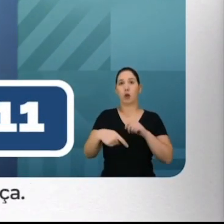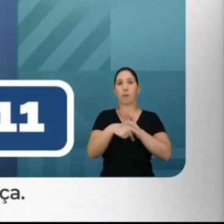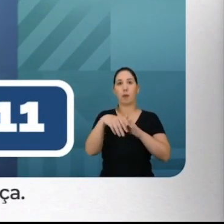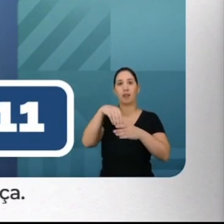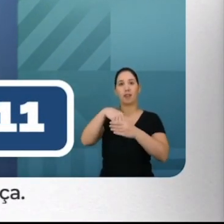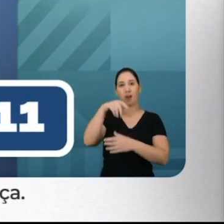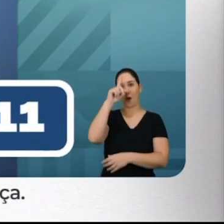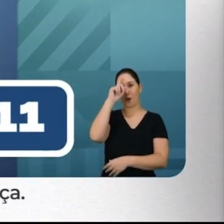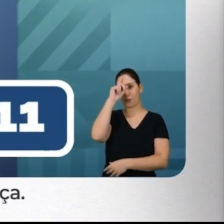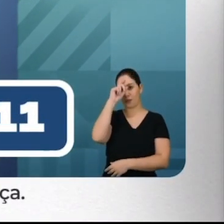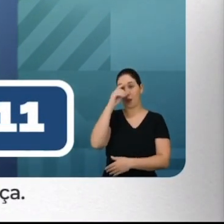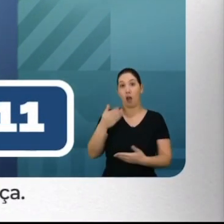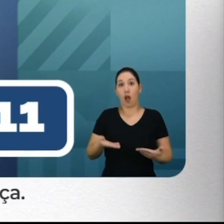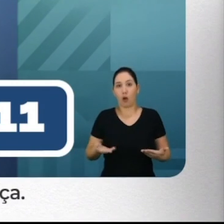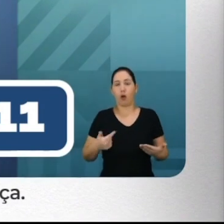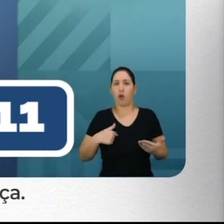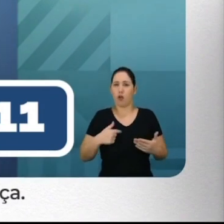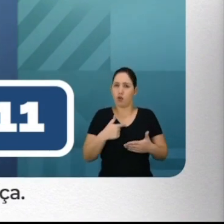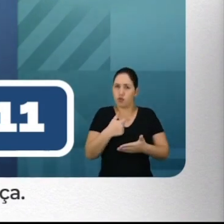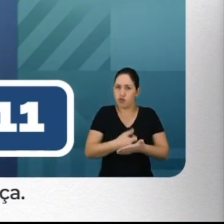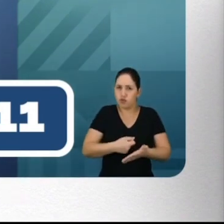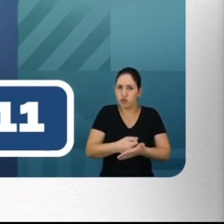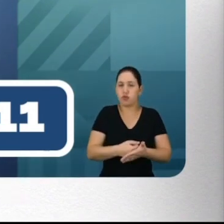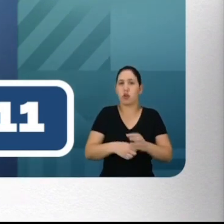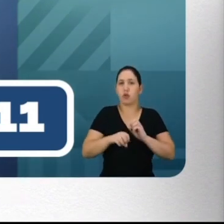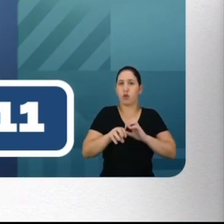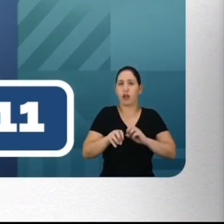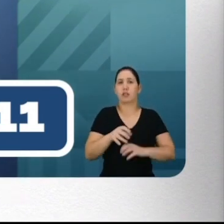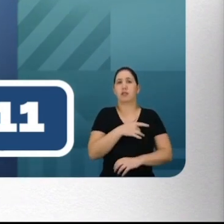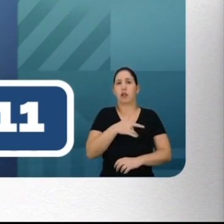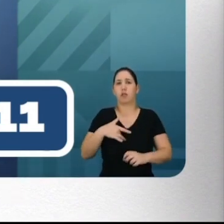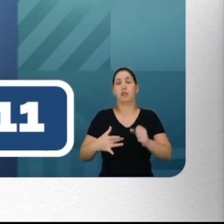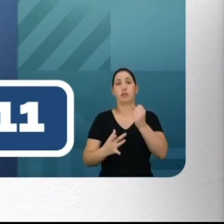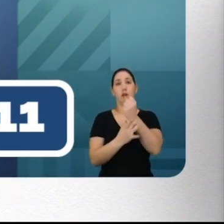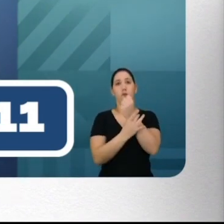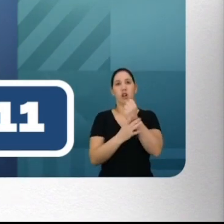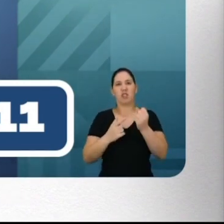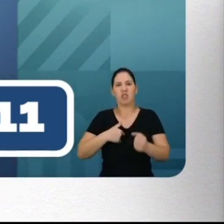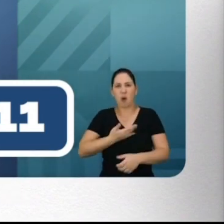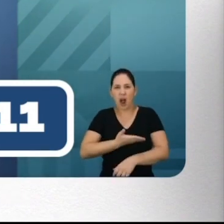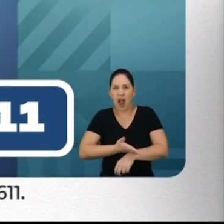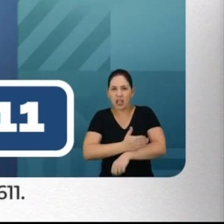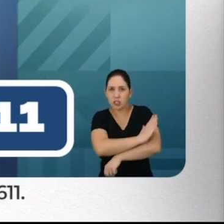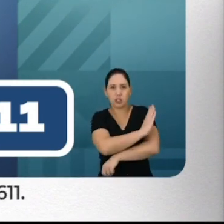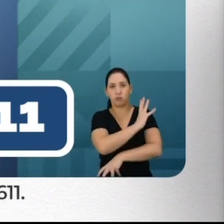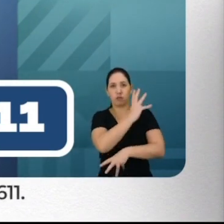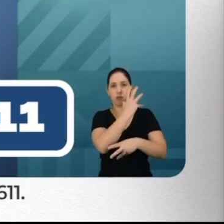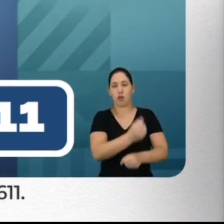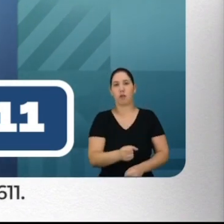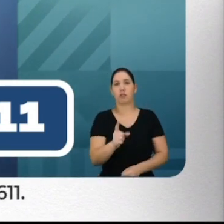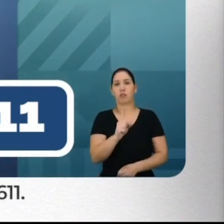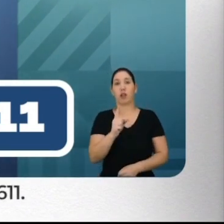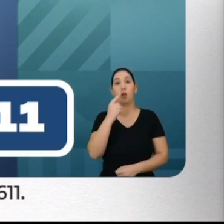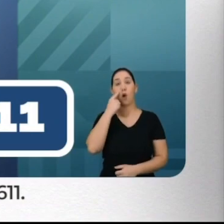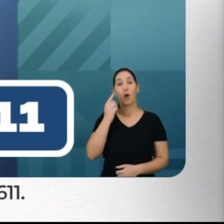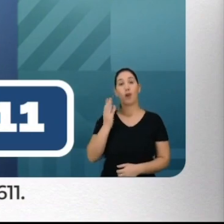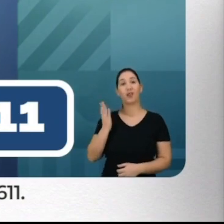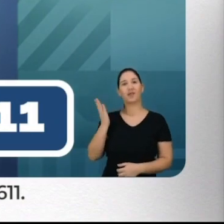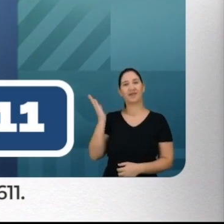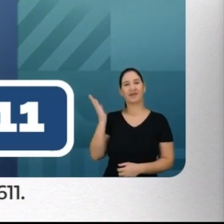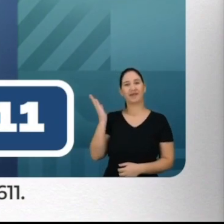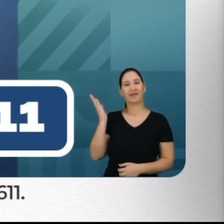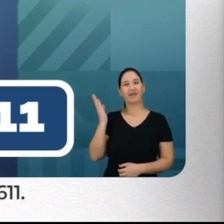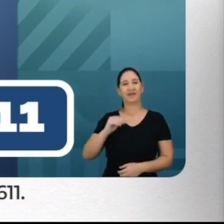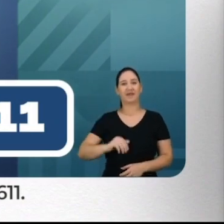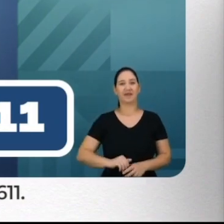hospitalar. Luto pela saúde, educação e segurança. Contra o racismo e a intolerância. Para estadual, Adriana do